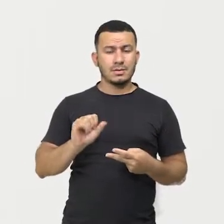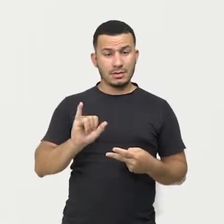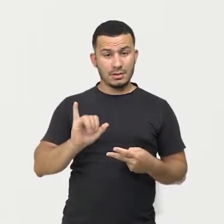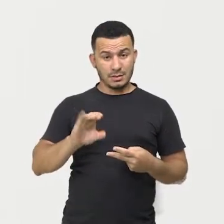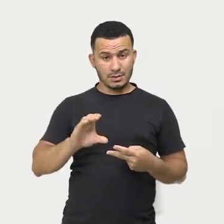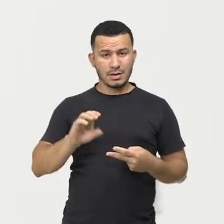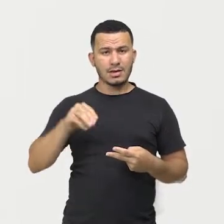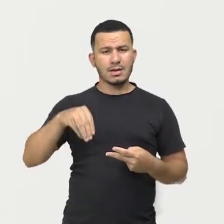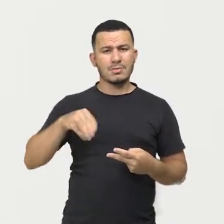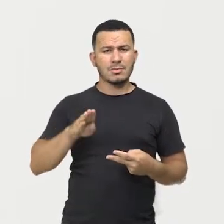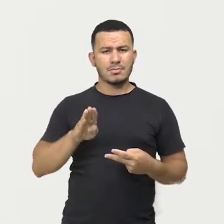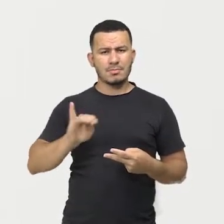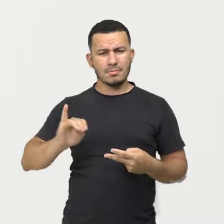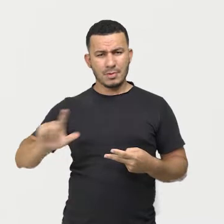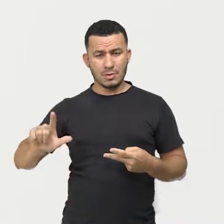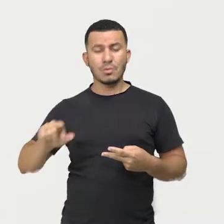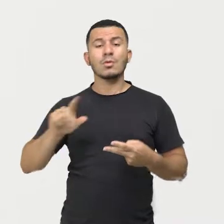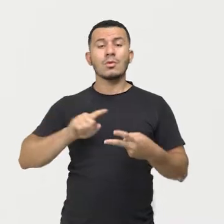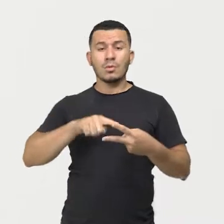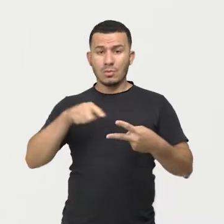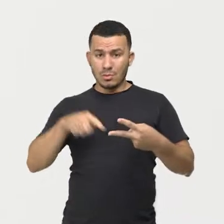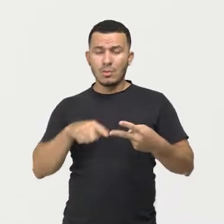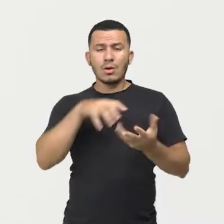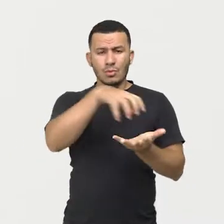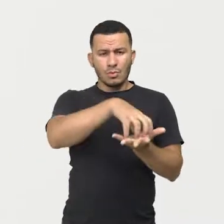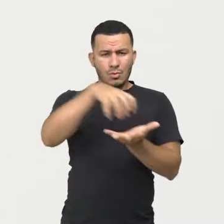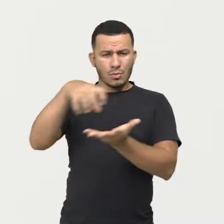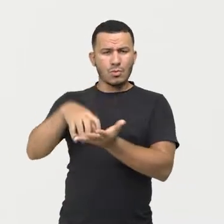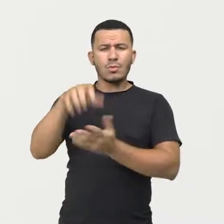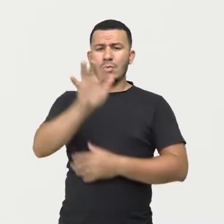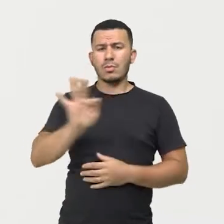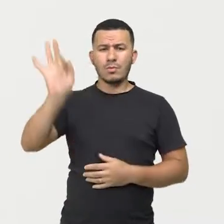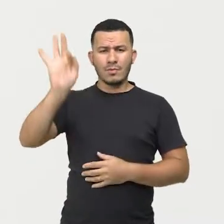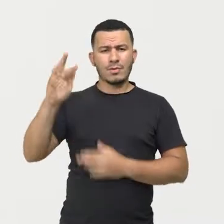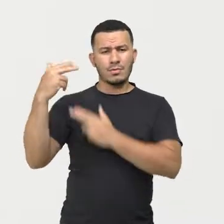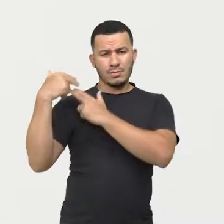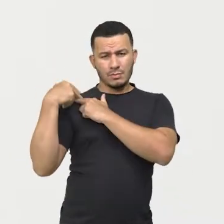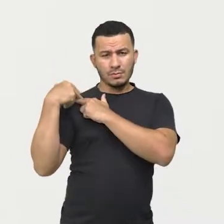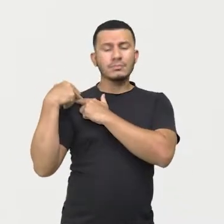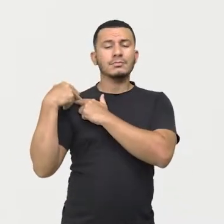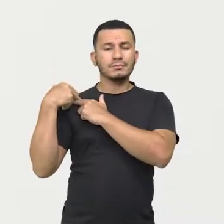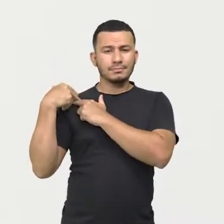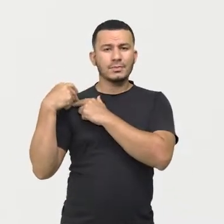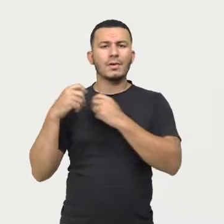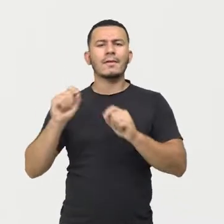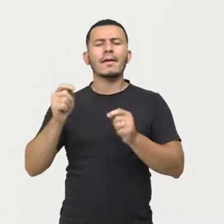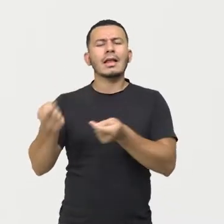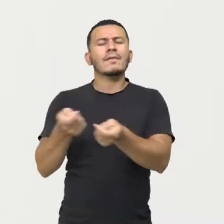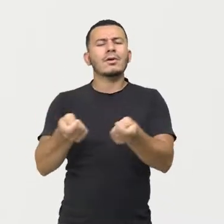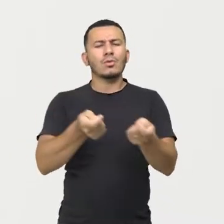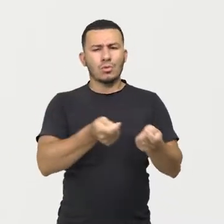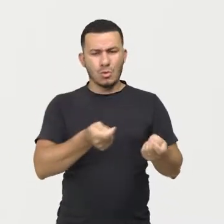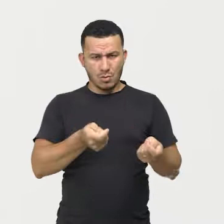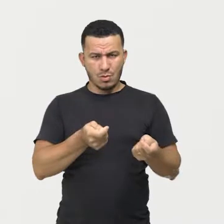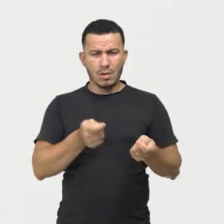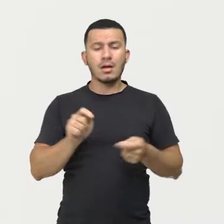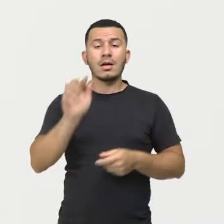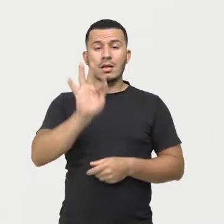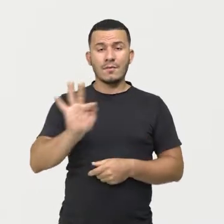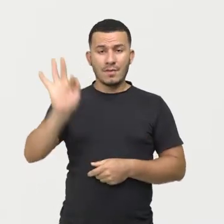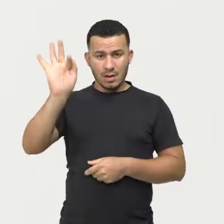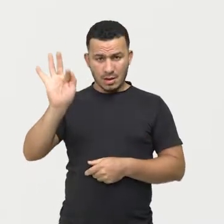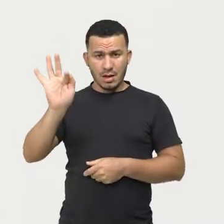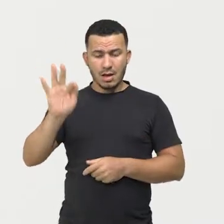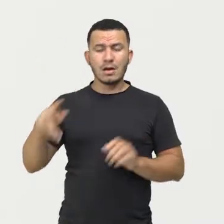Esses dois órgãos são a nível federal. Então, quem é que vai administrar a nível federal